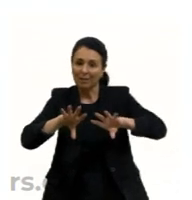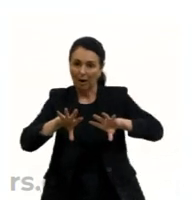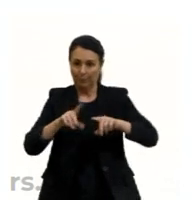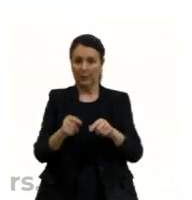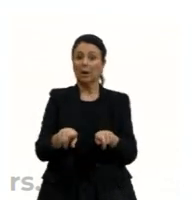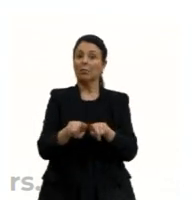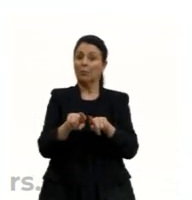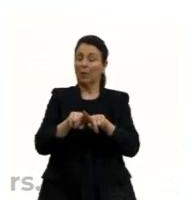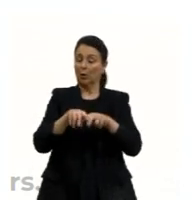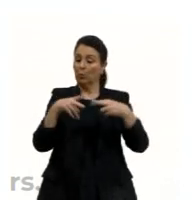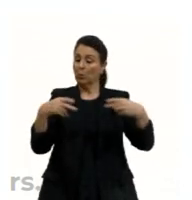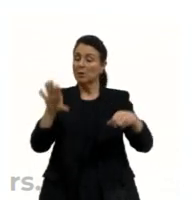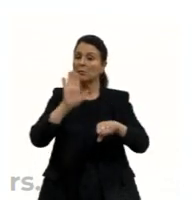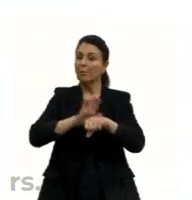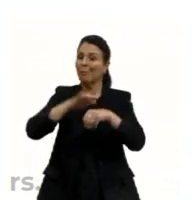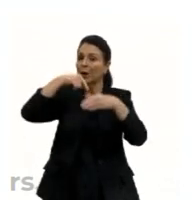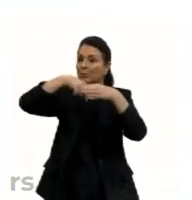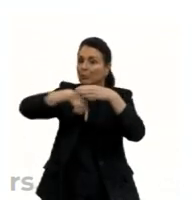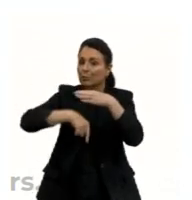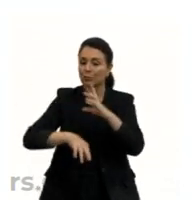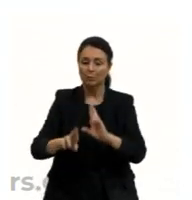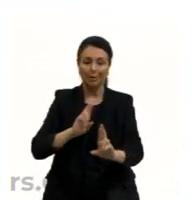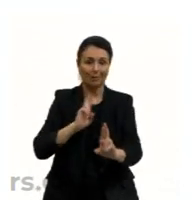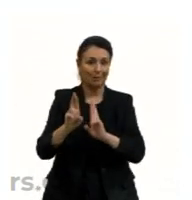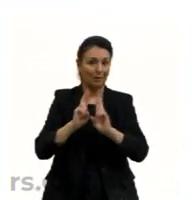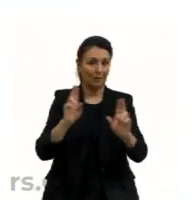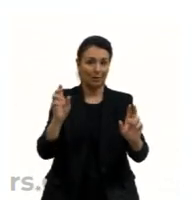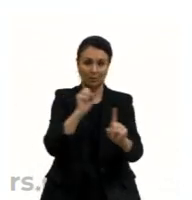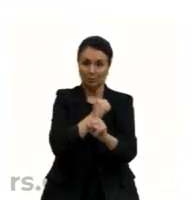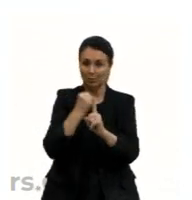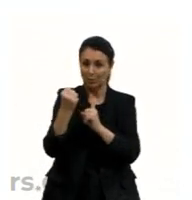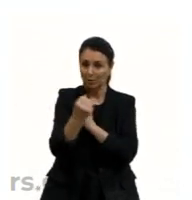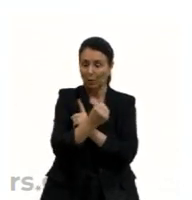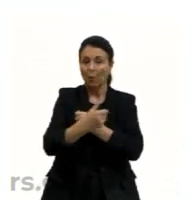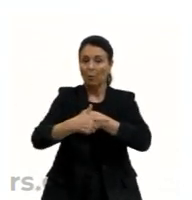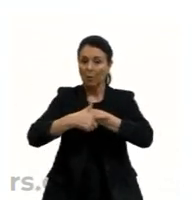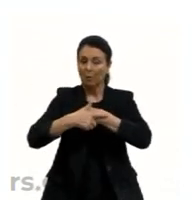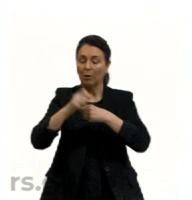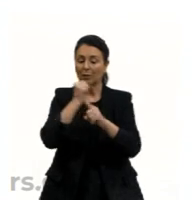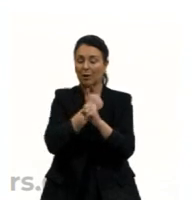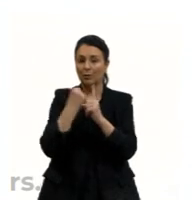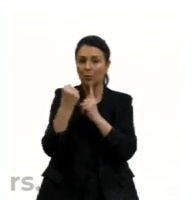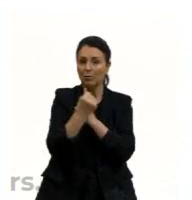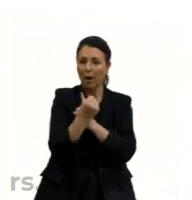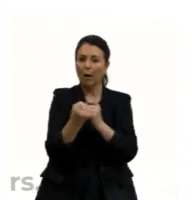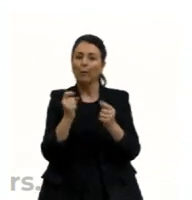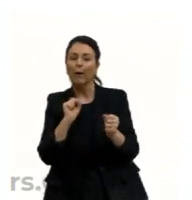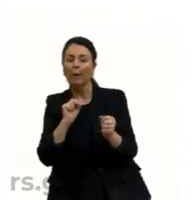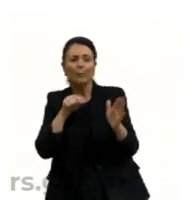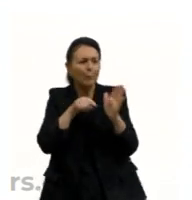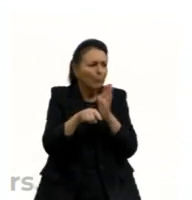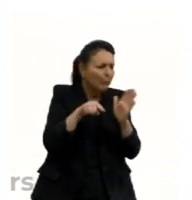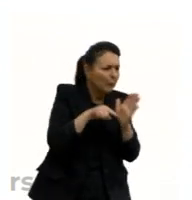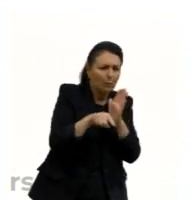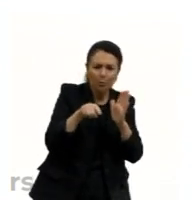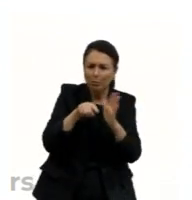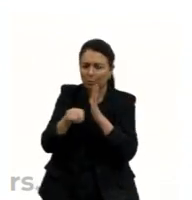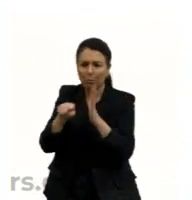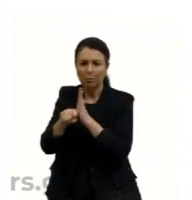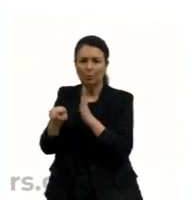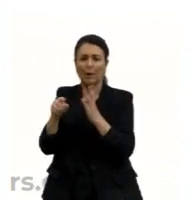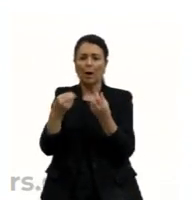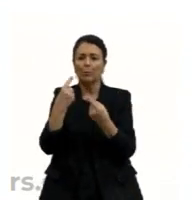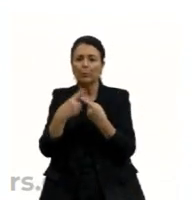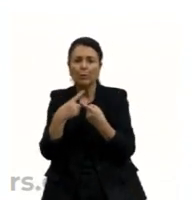bem mais profundas das nossas relações sociais. Então, o papel da sociologia é questionar o produto da socialização.